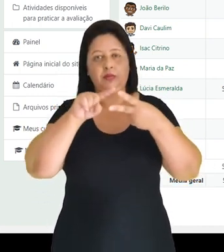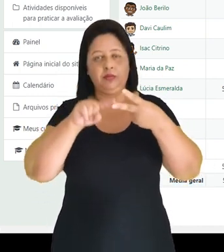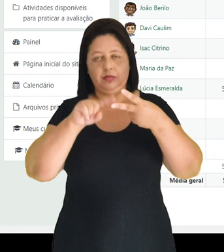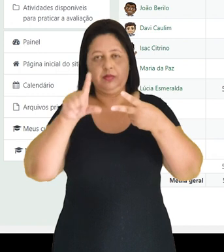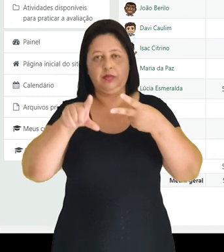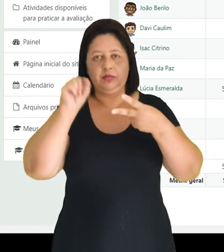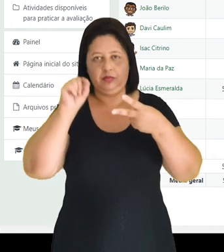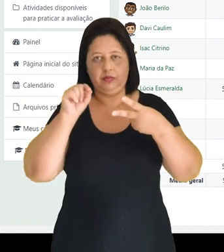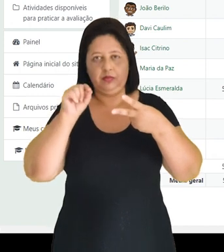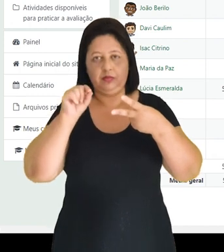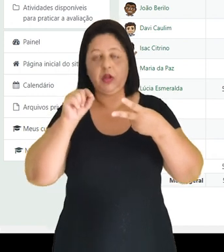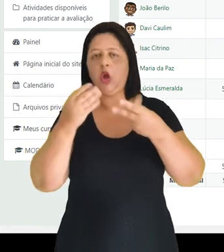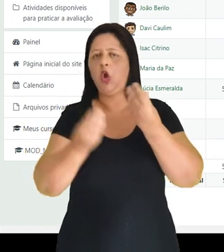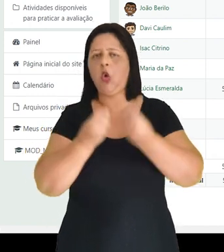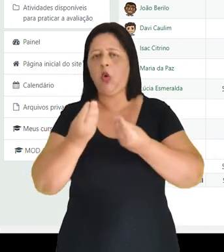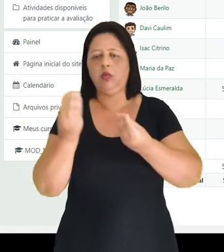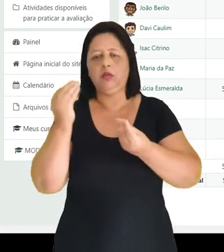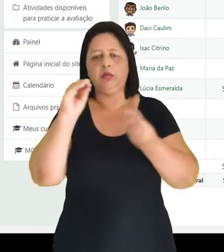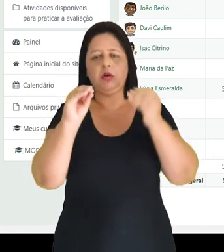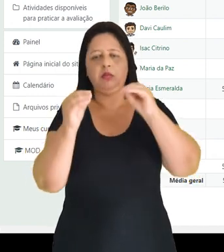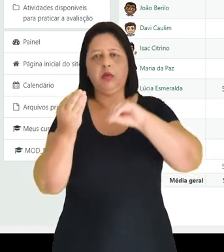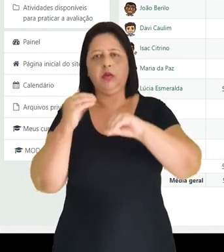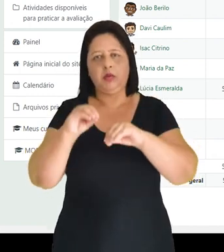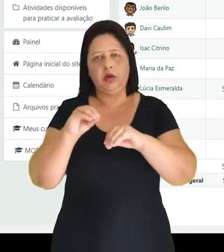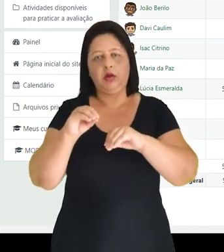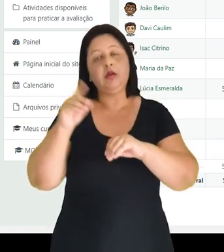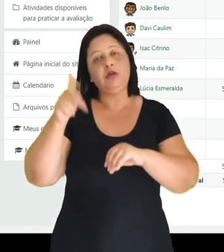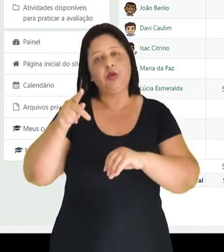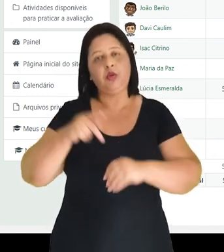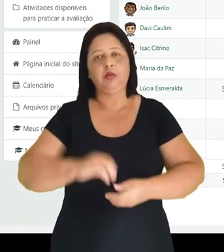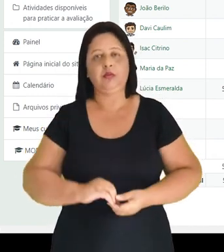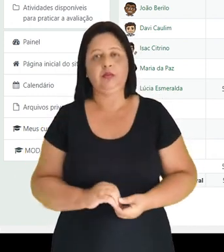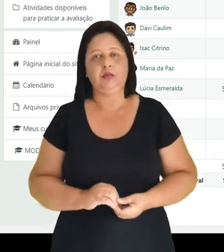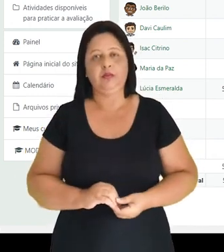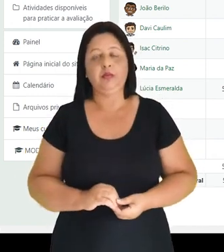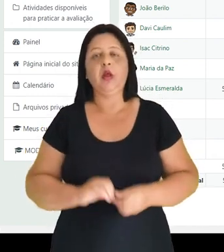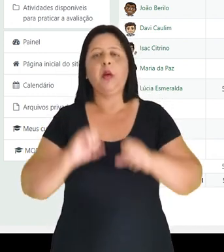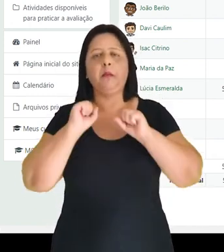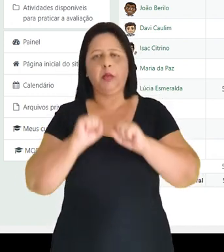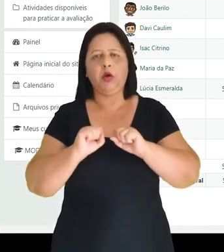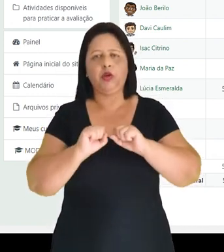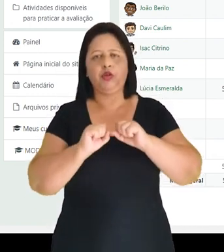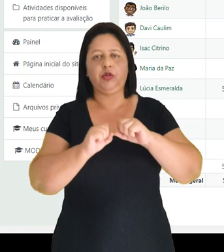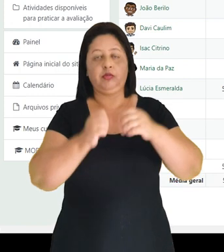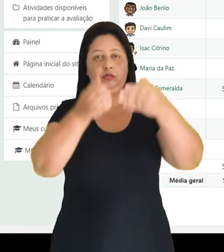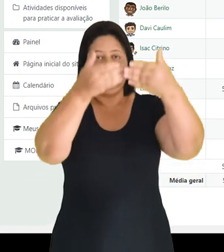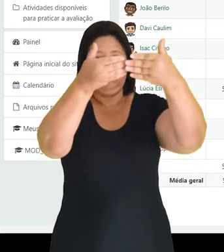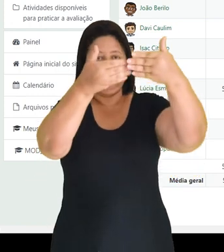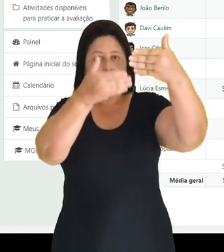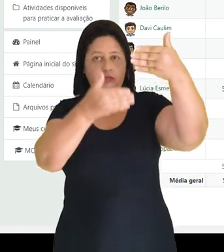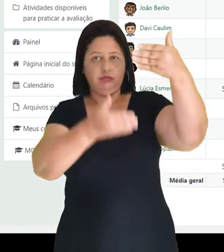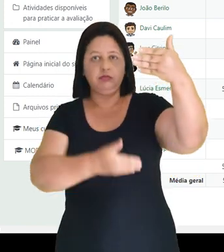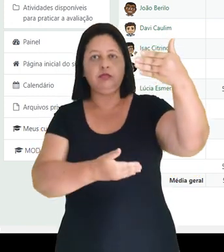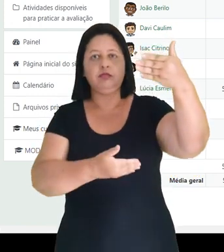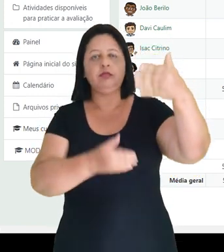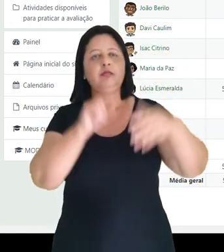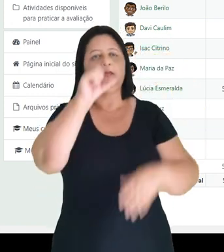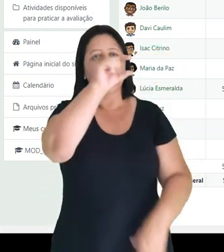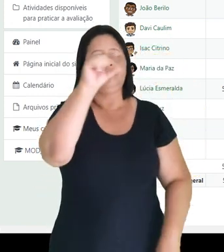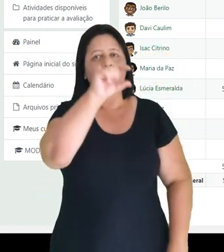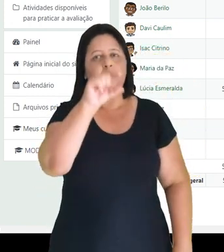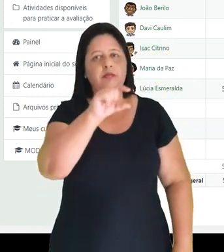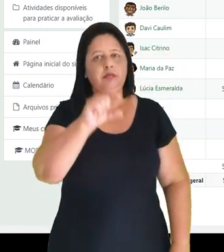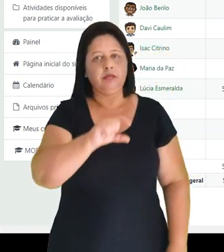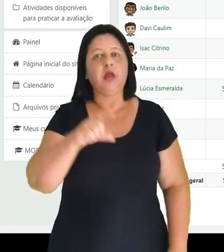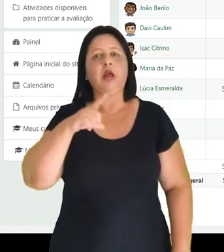para lançar essa nota. Eu posso clicar aqui diretamente neste item onde diz